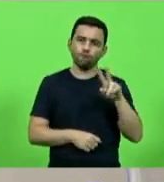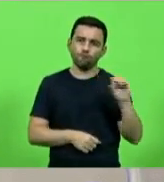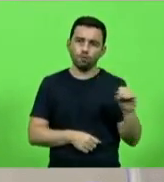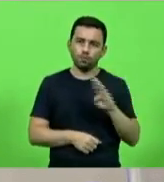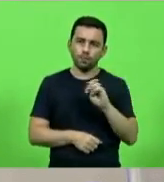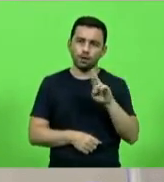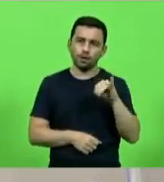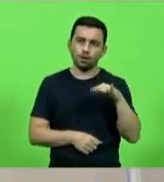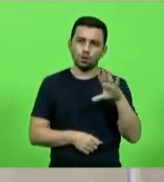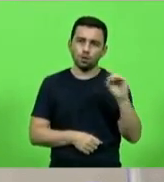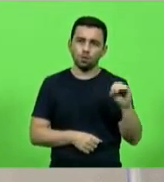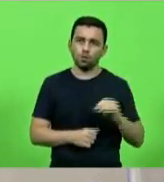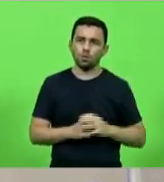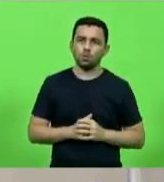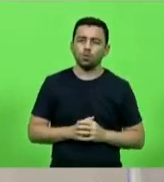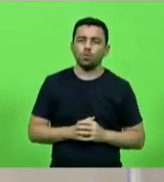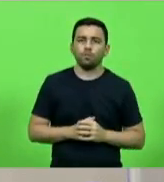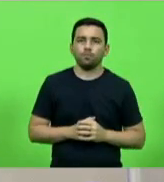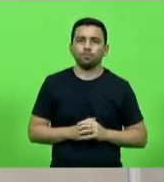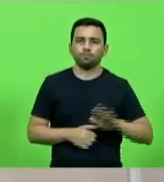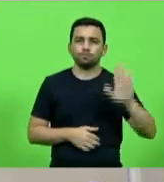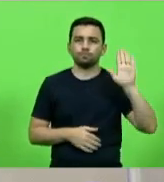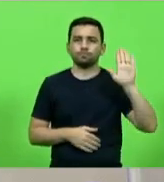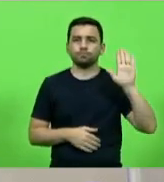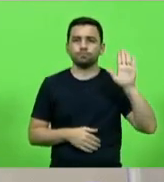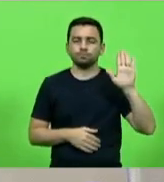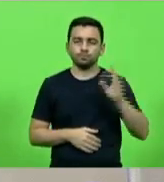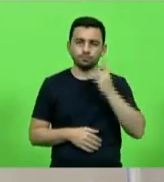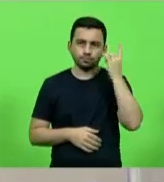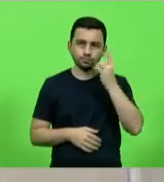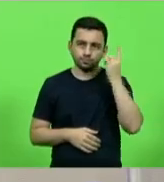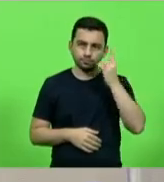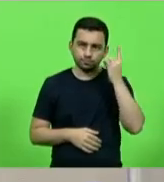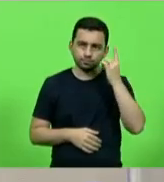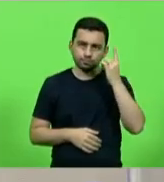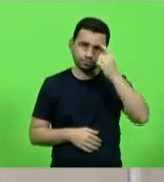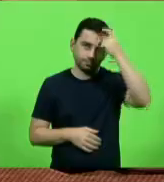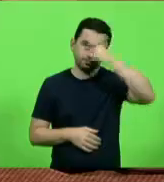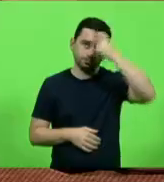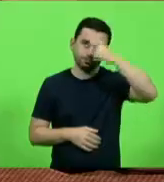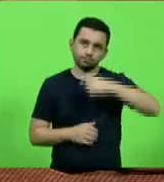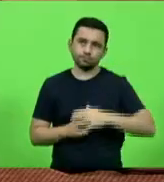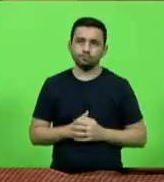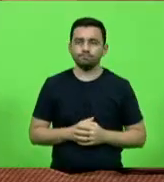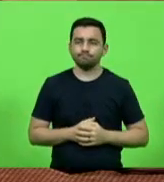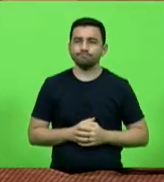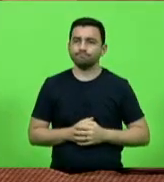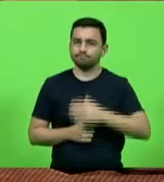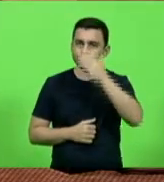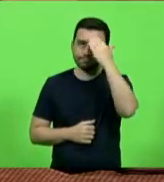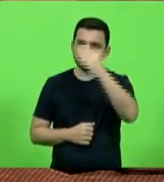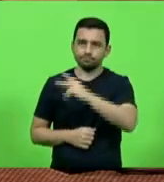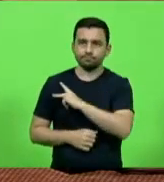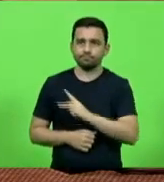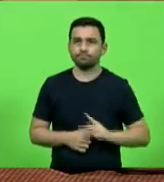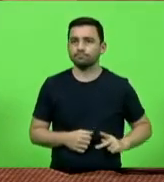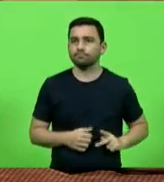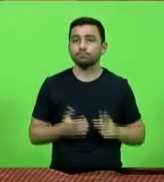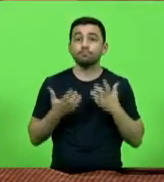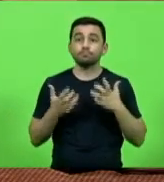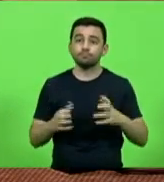não havendo quem queira Pela ordem, senhor presidente. Pela ordem, deputado Maurício Cudilarque. Obrigado, senhor presidente. Queria